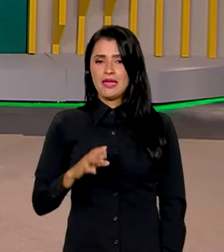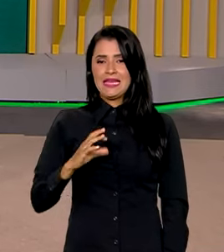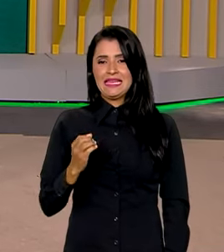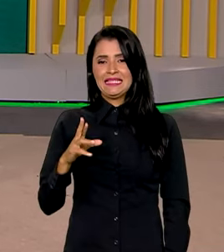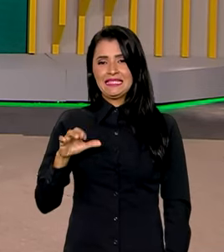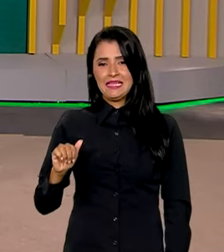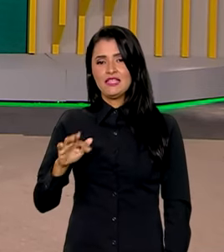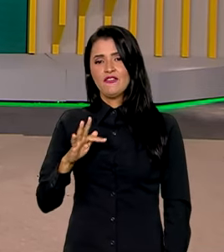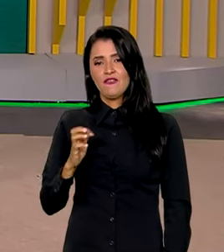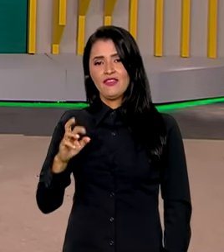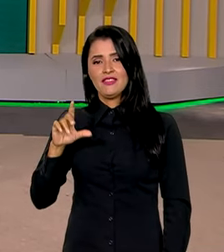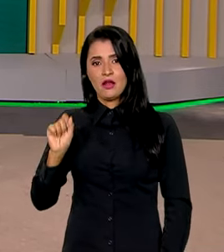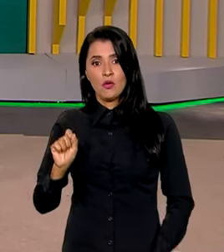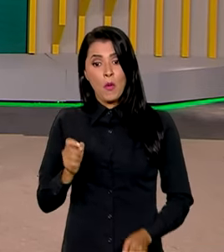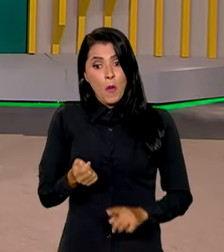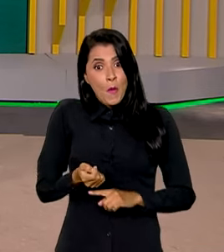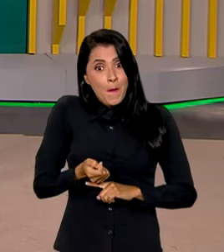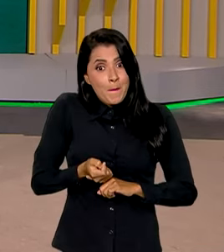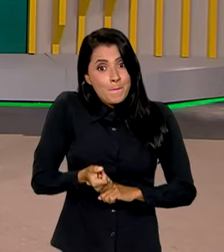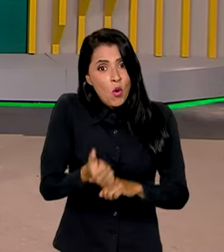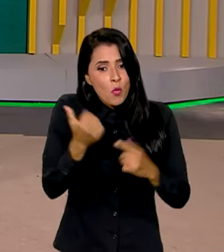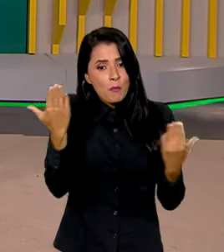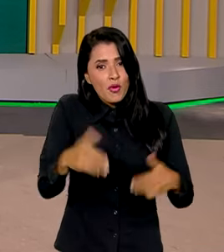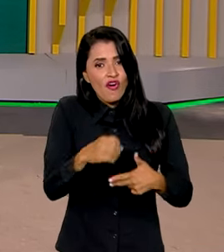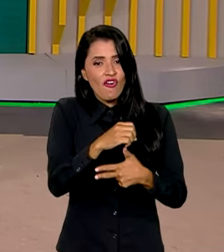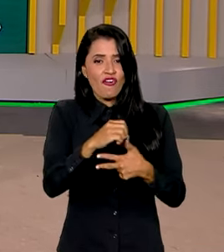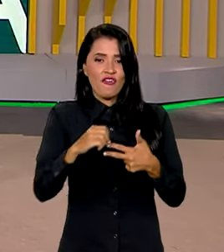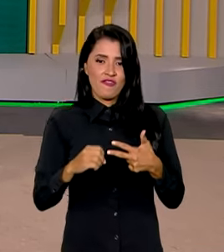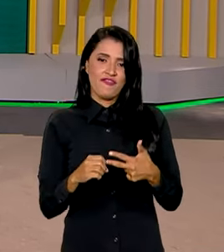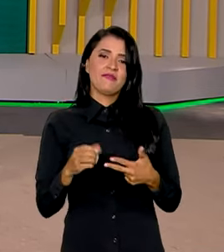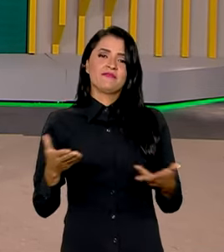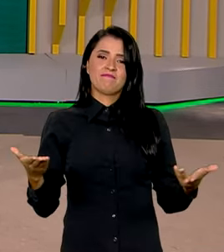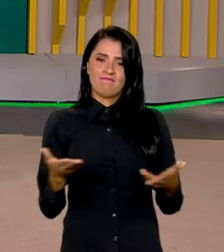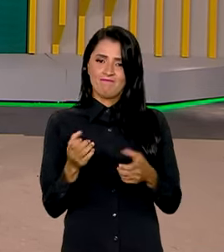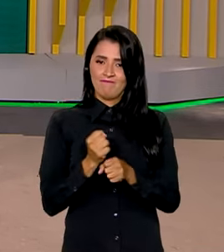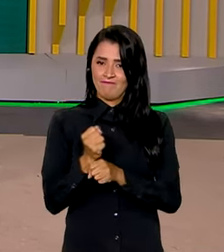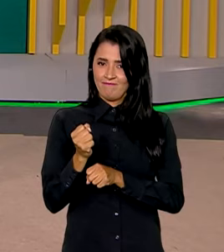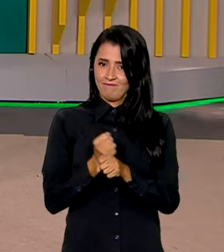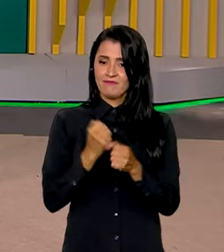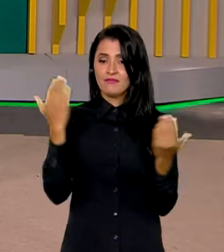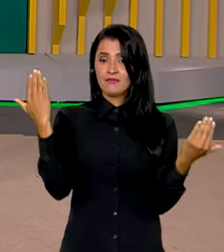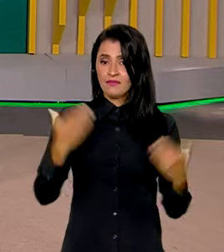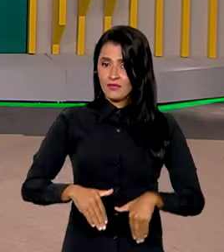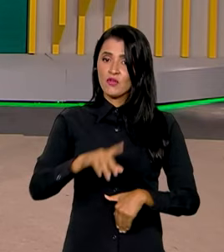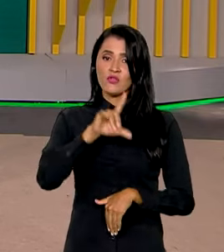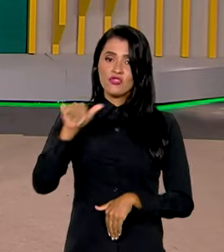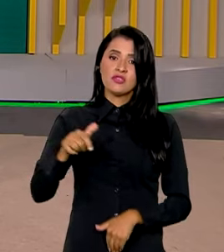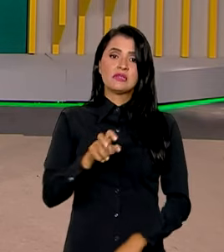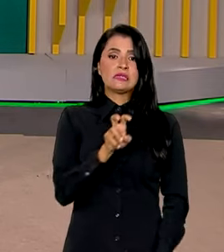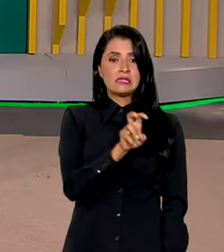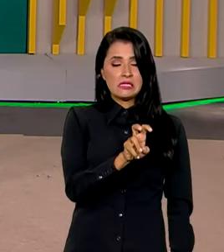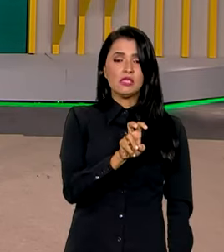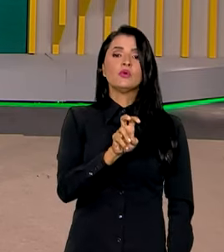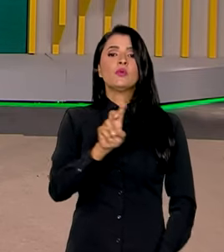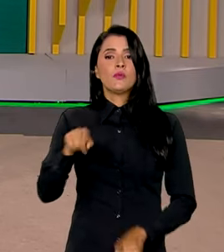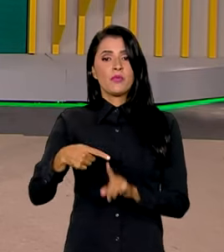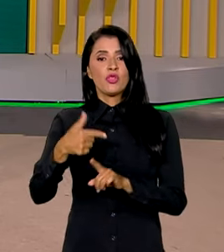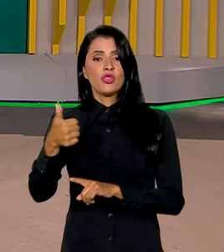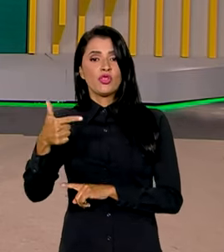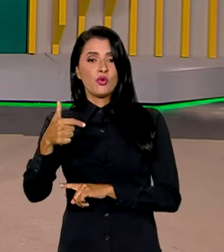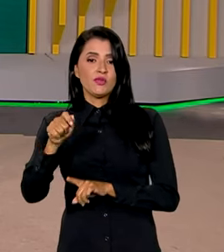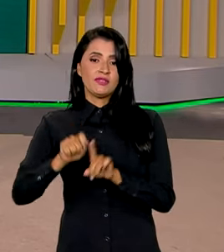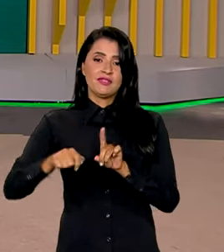Falta pouco para o Exame Nacional do Ensino Médio, o Enem. Este ano, as provas serão aplicadas nos dias 5 e 12 de